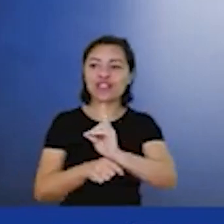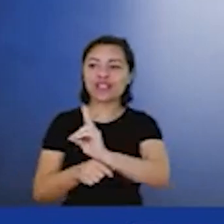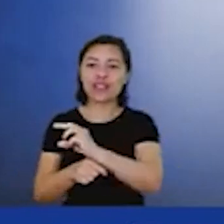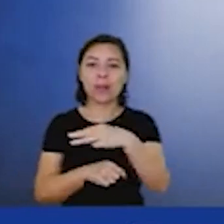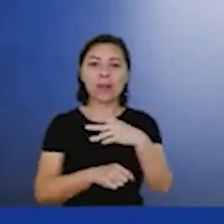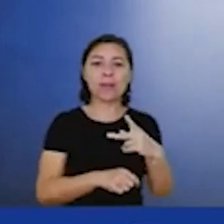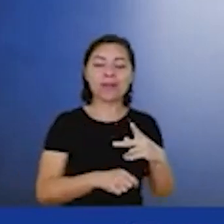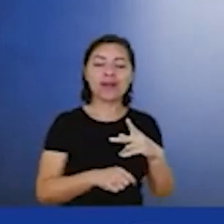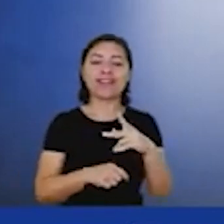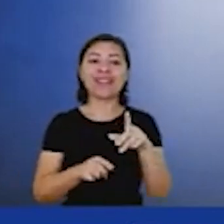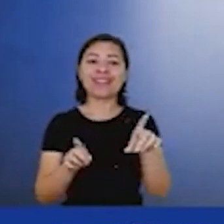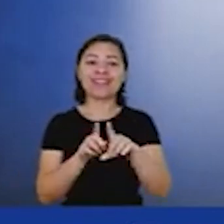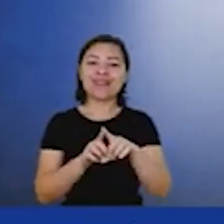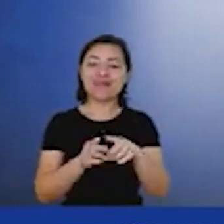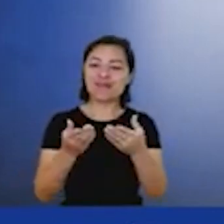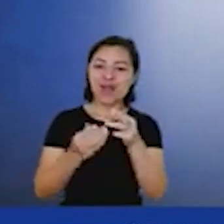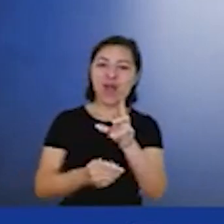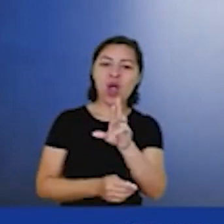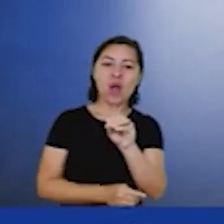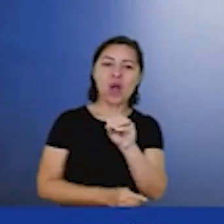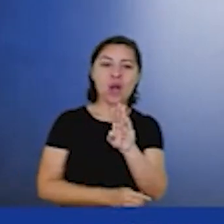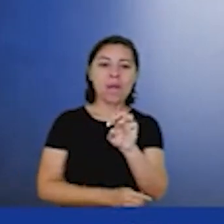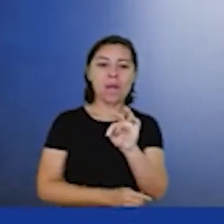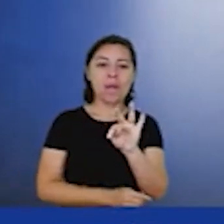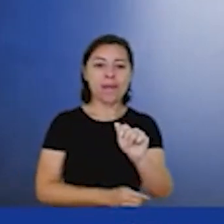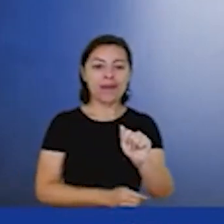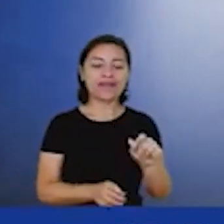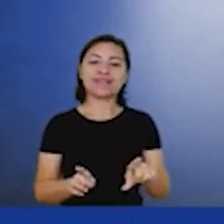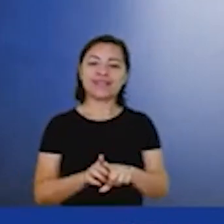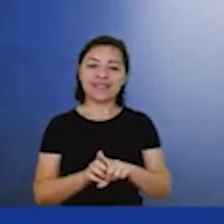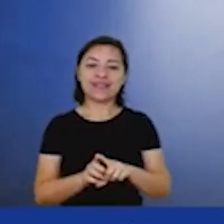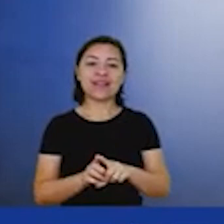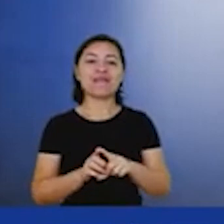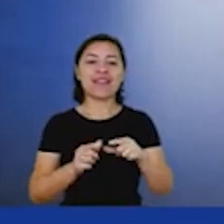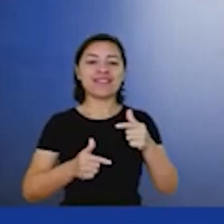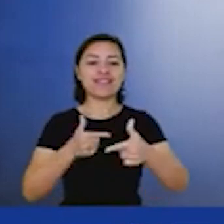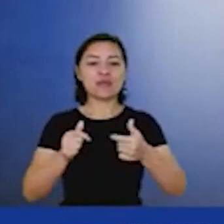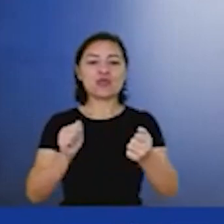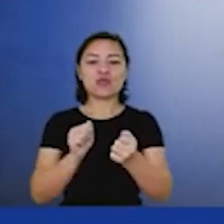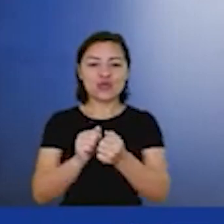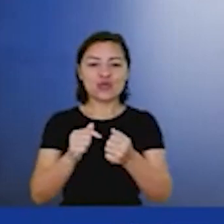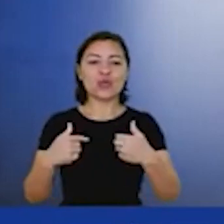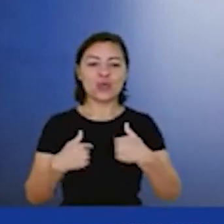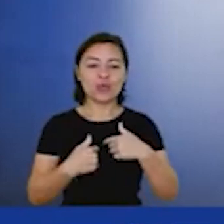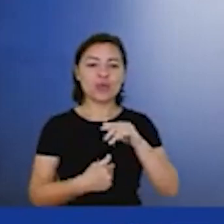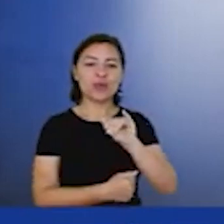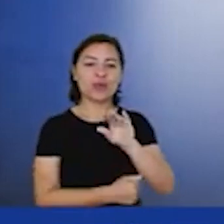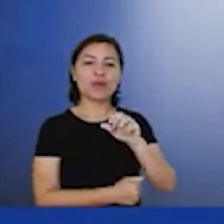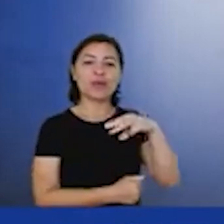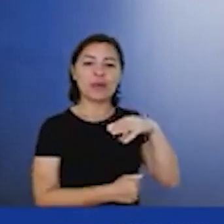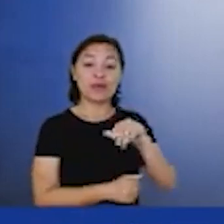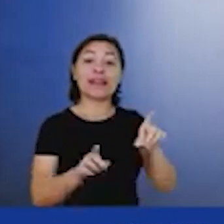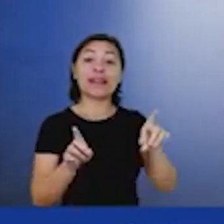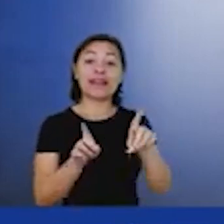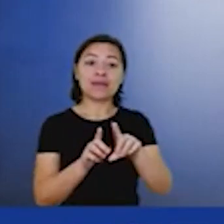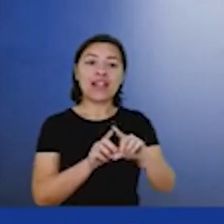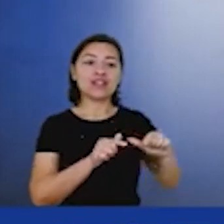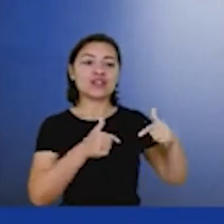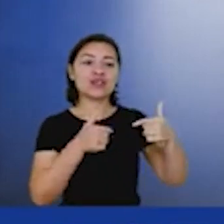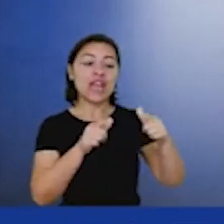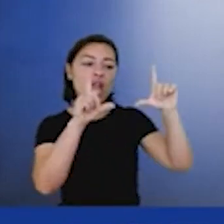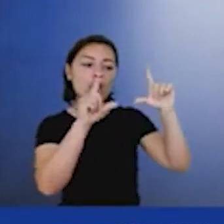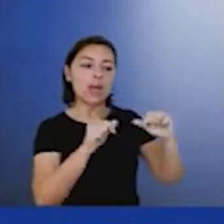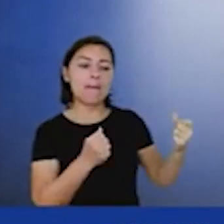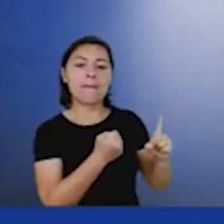está com a Roberta aí, que também trabalhou comigo lá no licenciamento, também a tal do Ibama, também, atividades na busca da redução de impactos. A gente